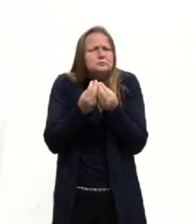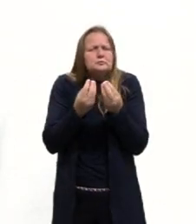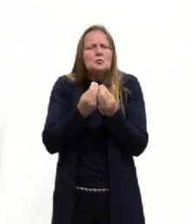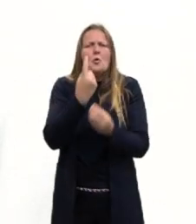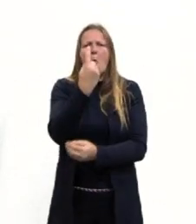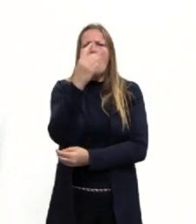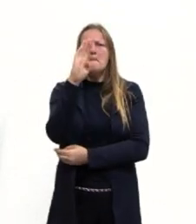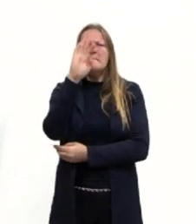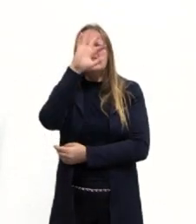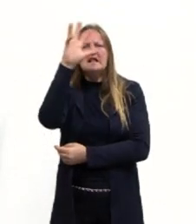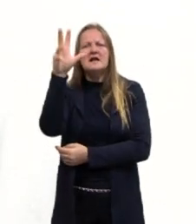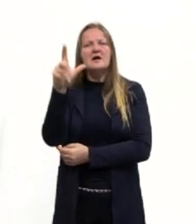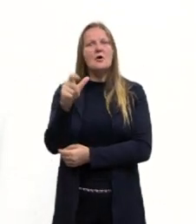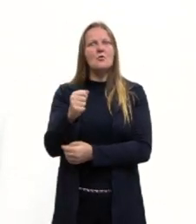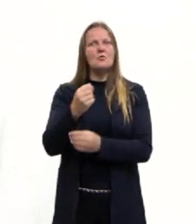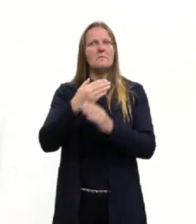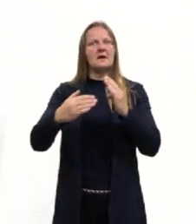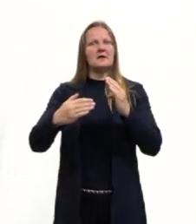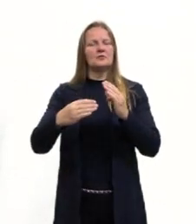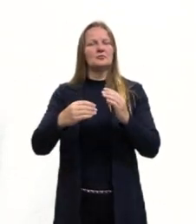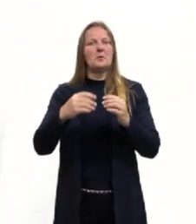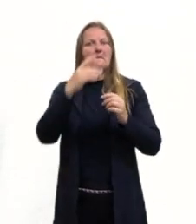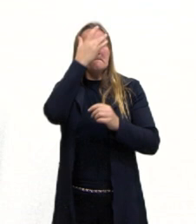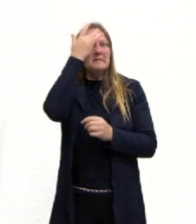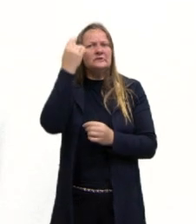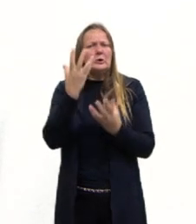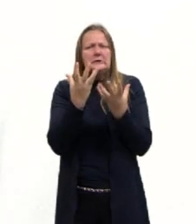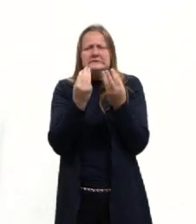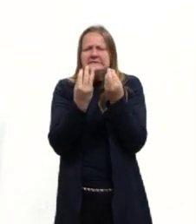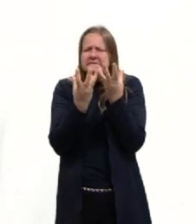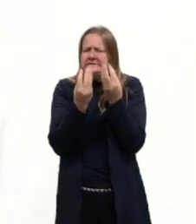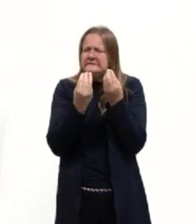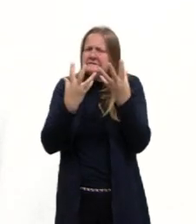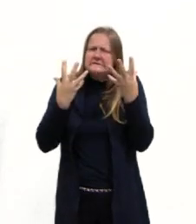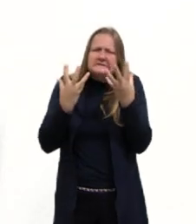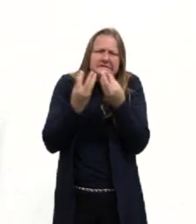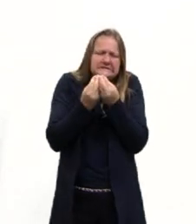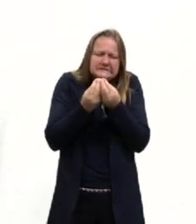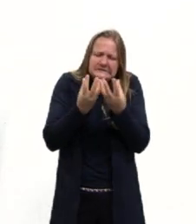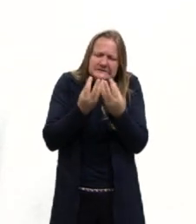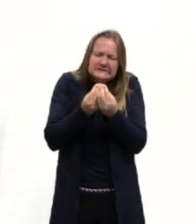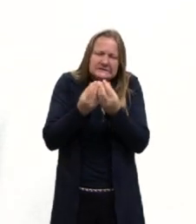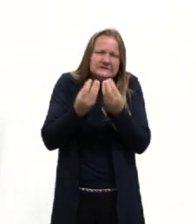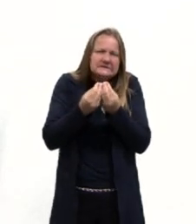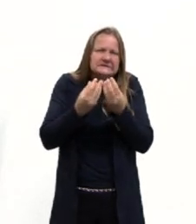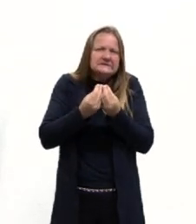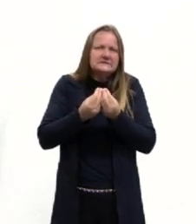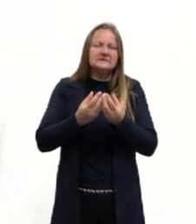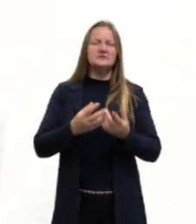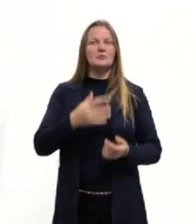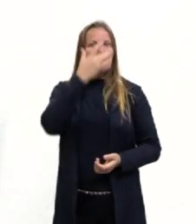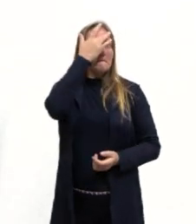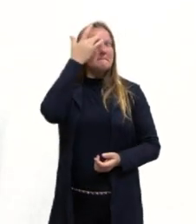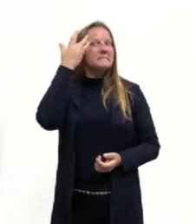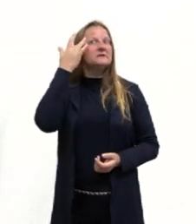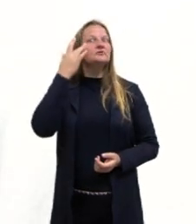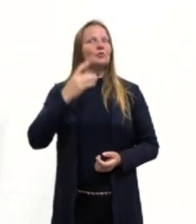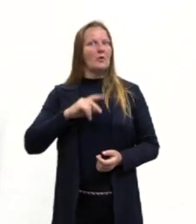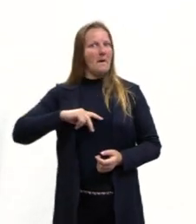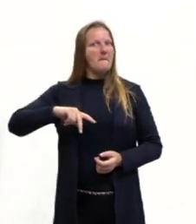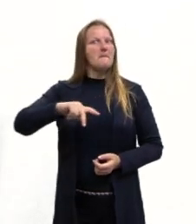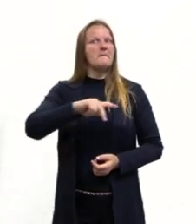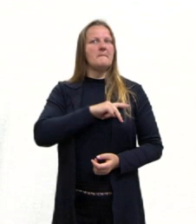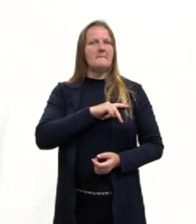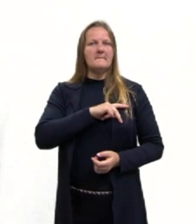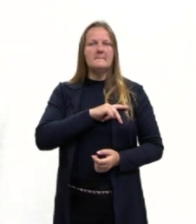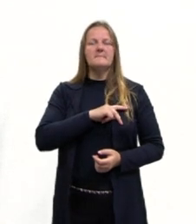bilhão e meio de pessoas, tá? É muita gente que tem nesse país. E eles ficam, né, essa população, ela fica muito